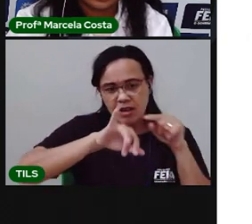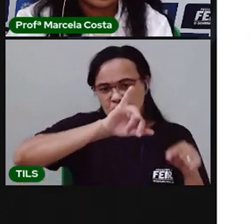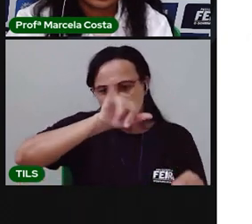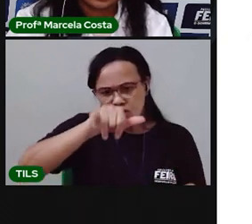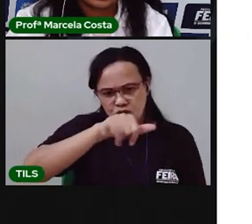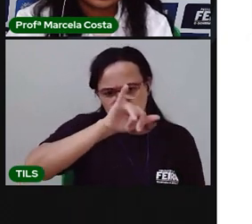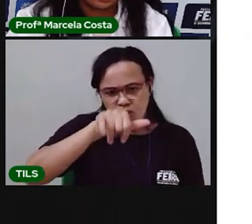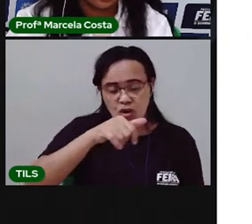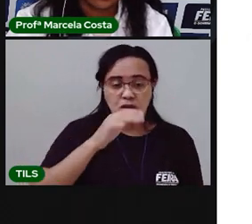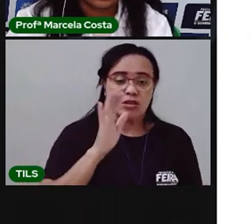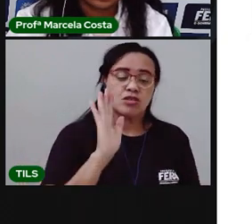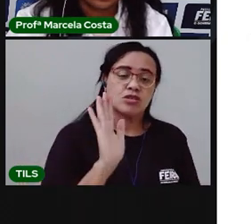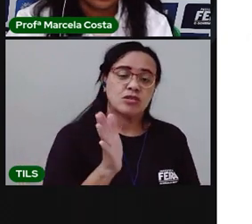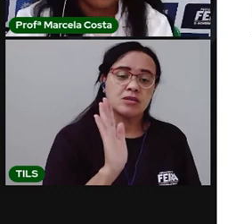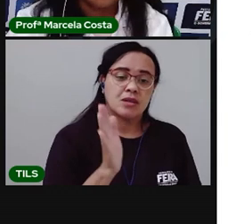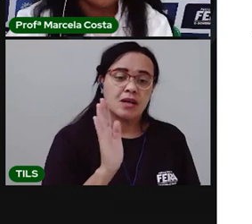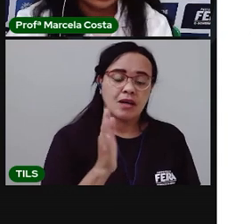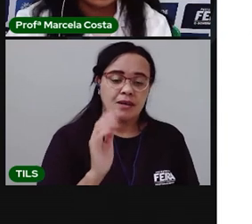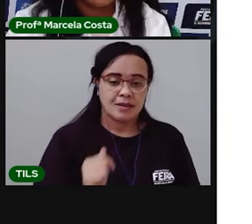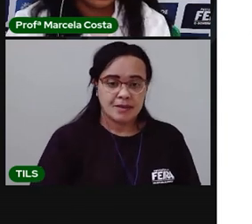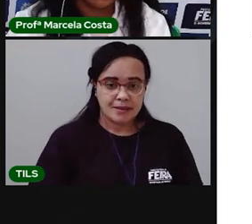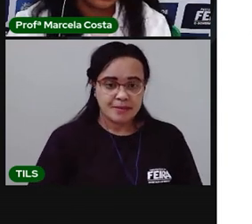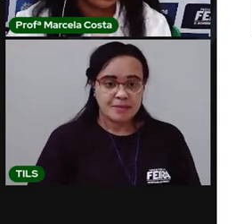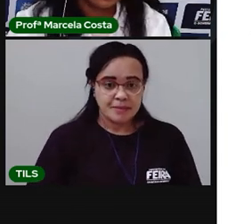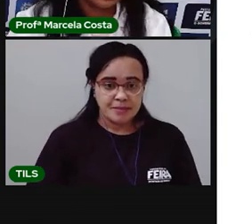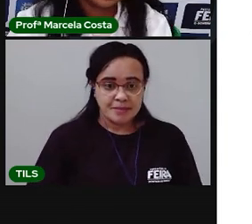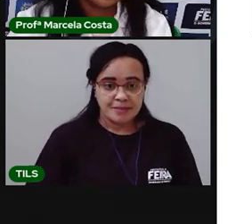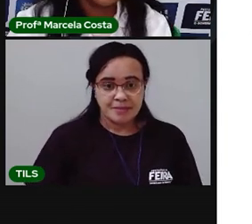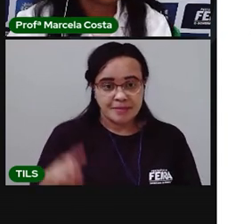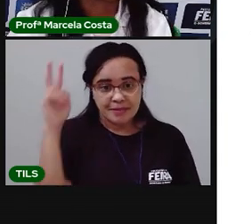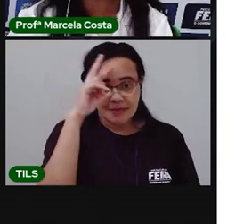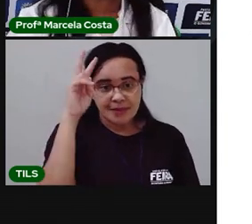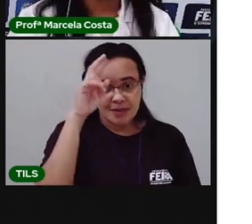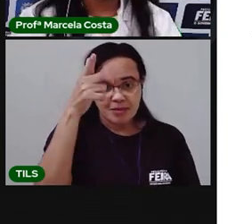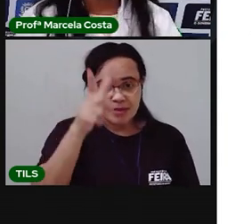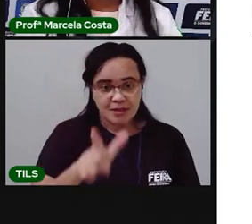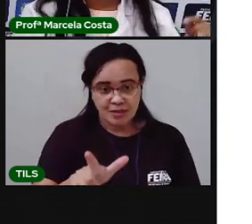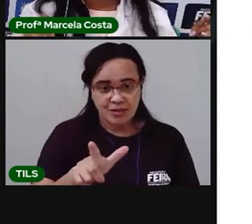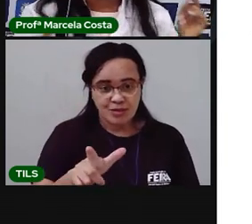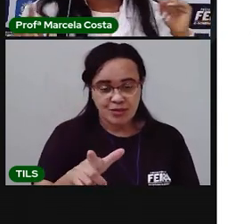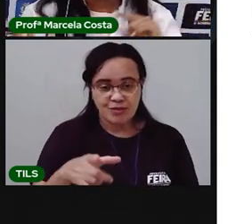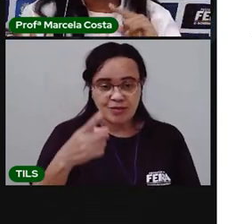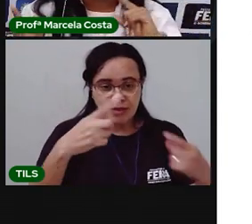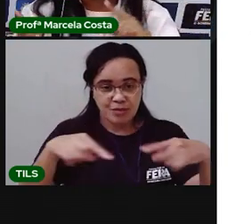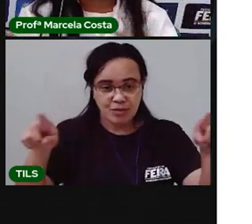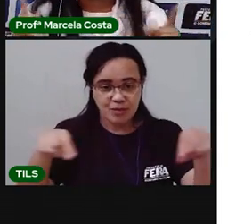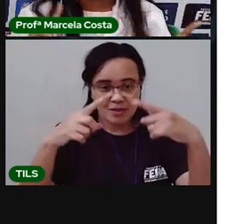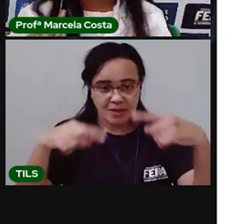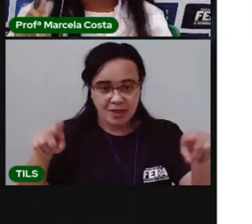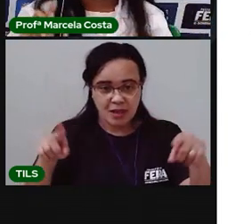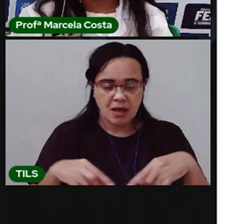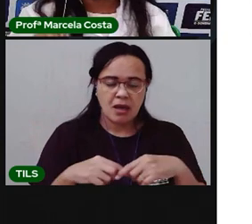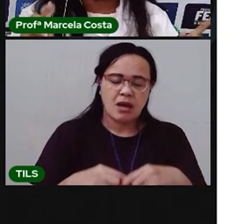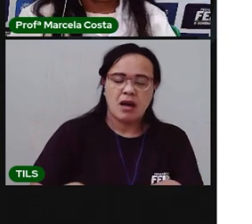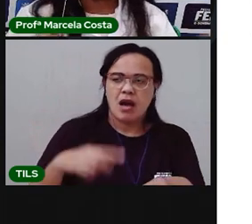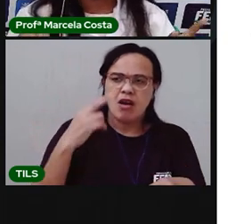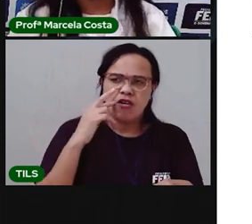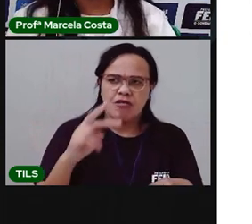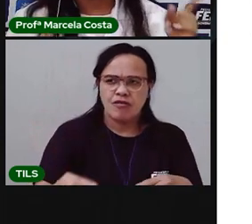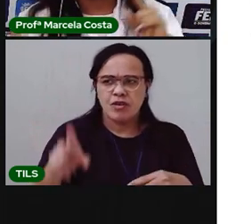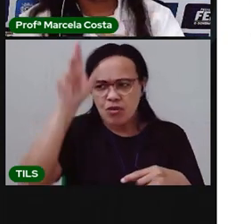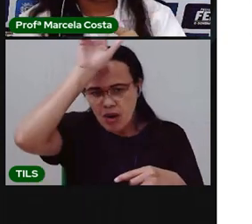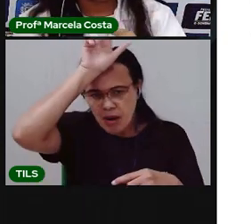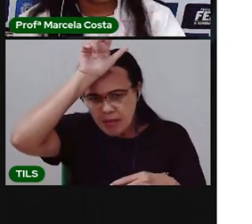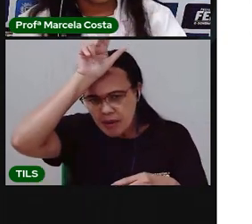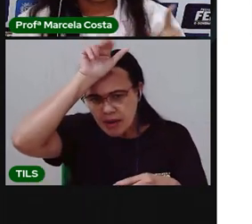Já tem a letra J. Vamos relembrar como era a musiquinha? Eu vi uma barata na careca